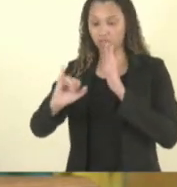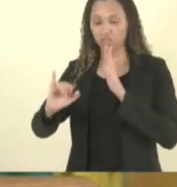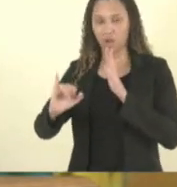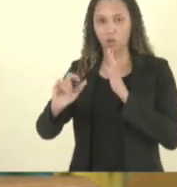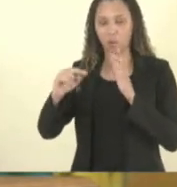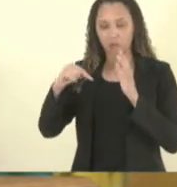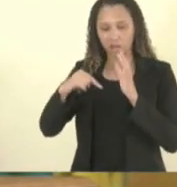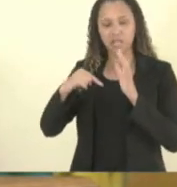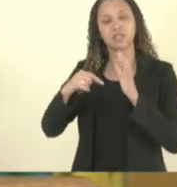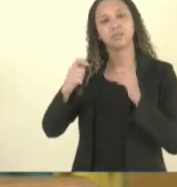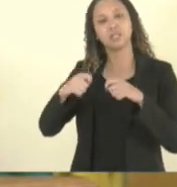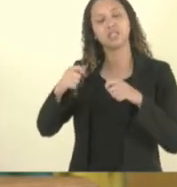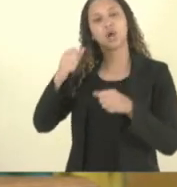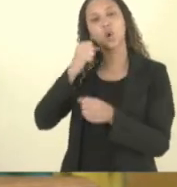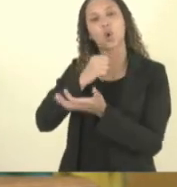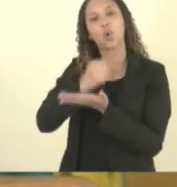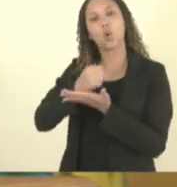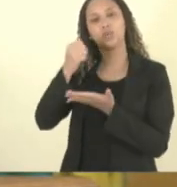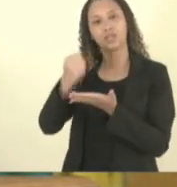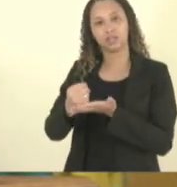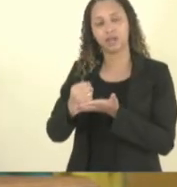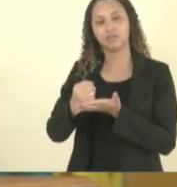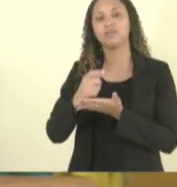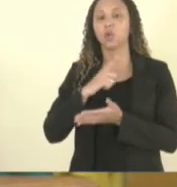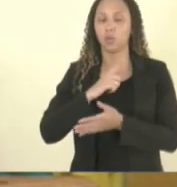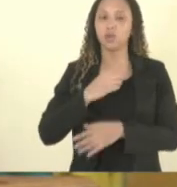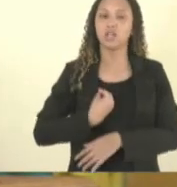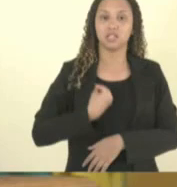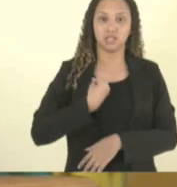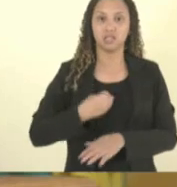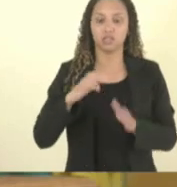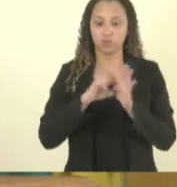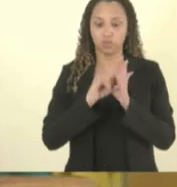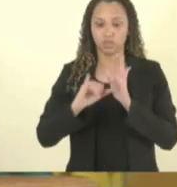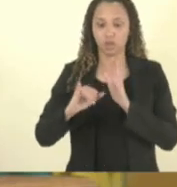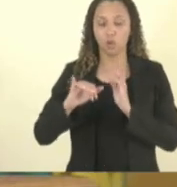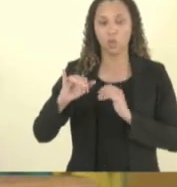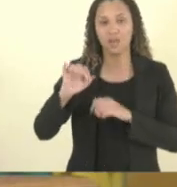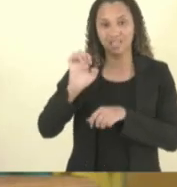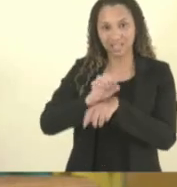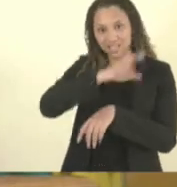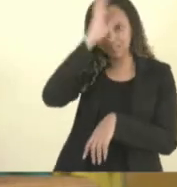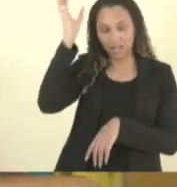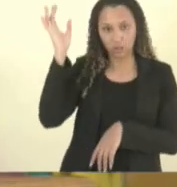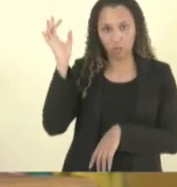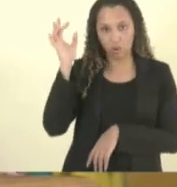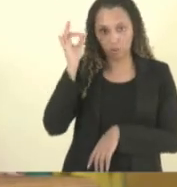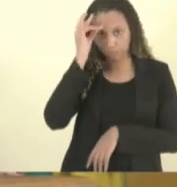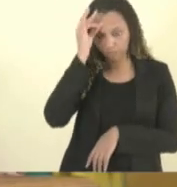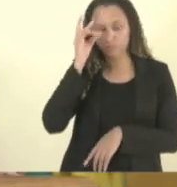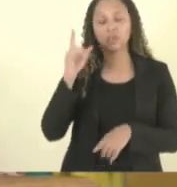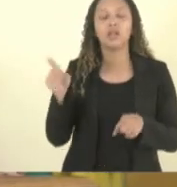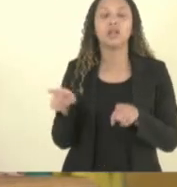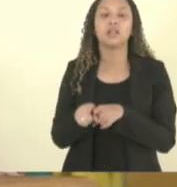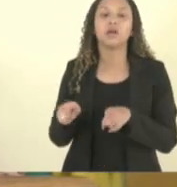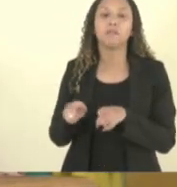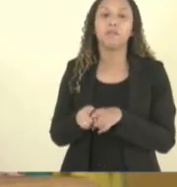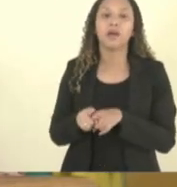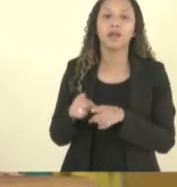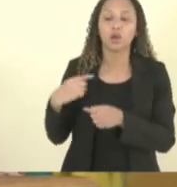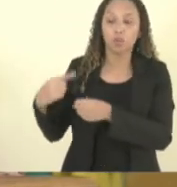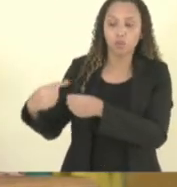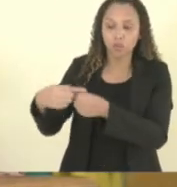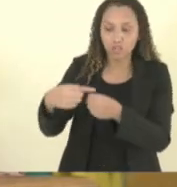um edital em rede estadual também existe em redes municipais e